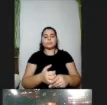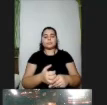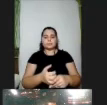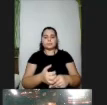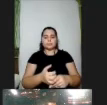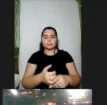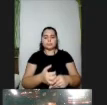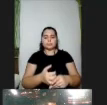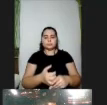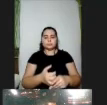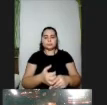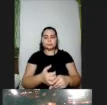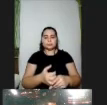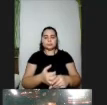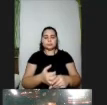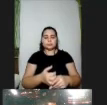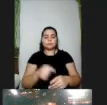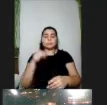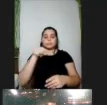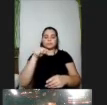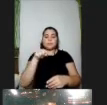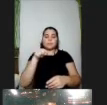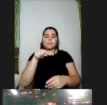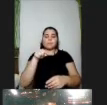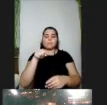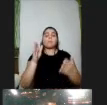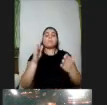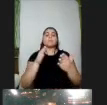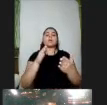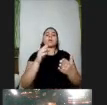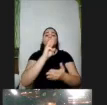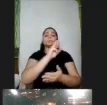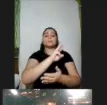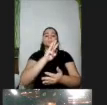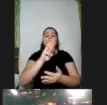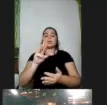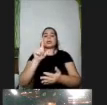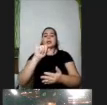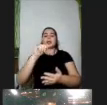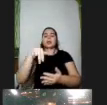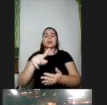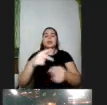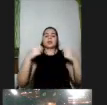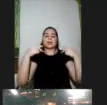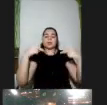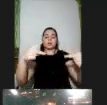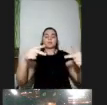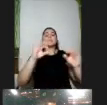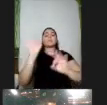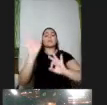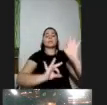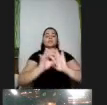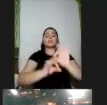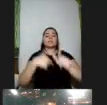com estratégias gerais aqui é um tem o link desse projeto que a gente trabalhou junto com o Unicef que é de